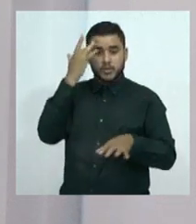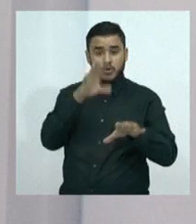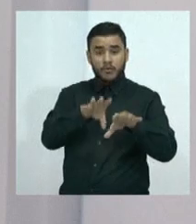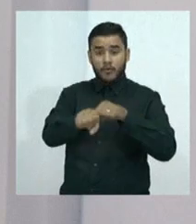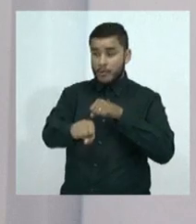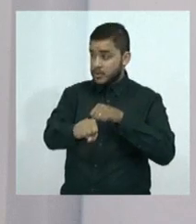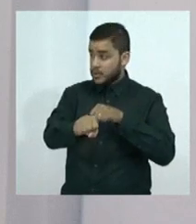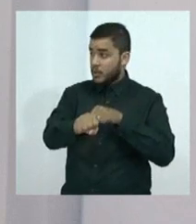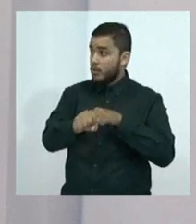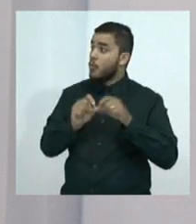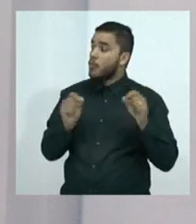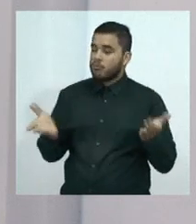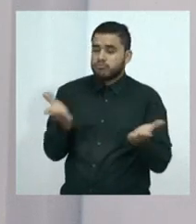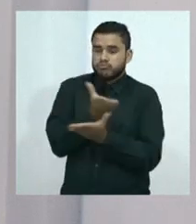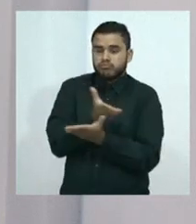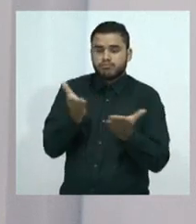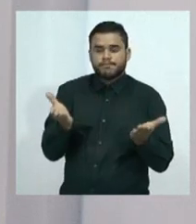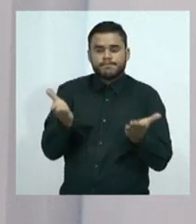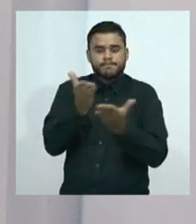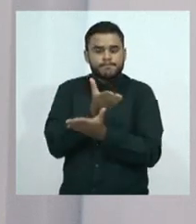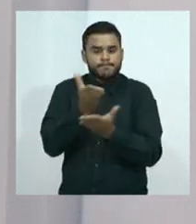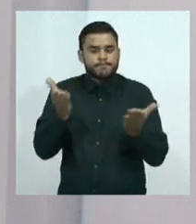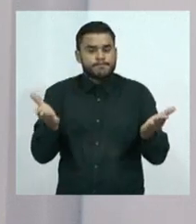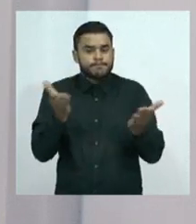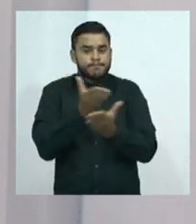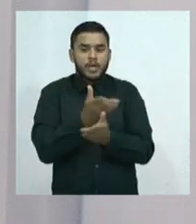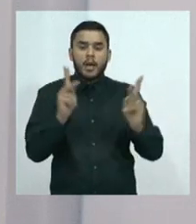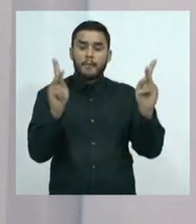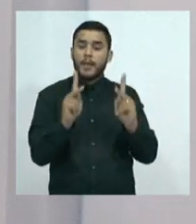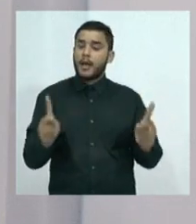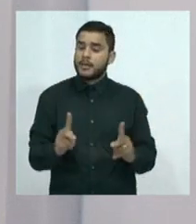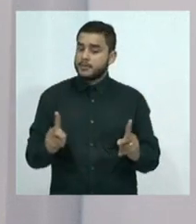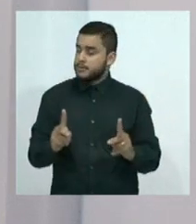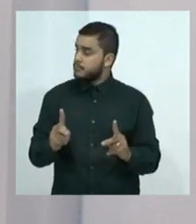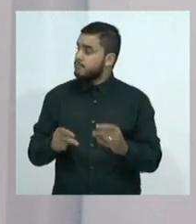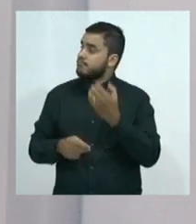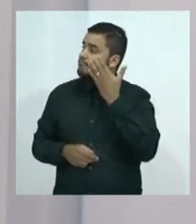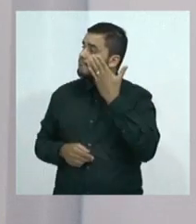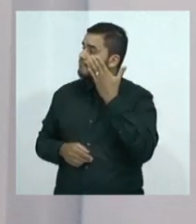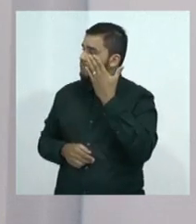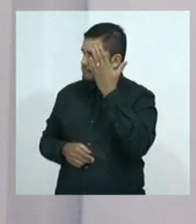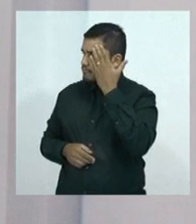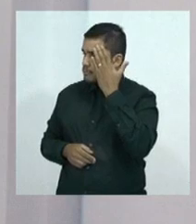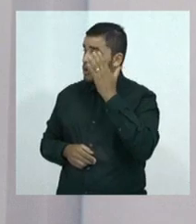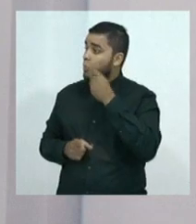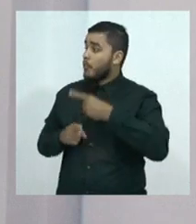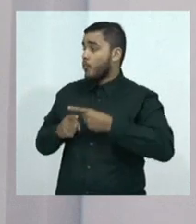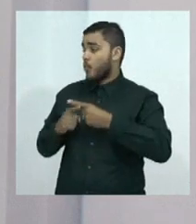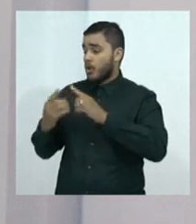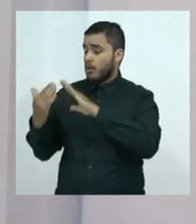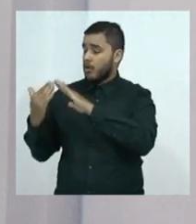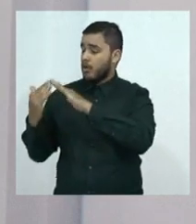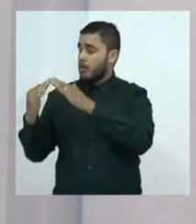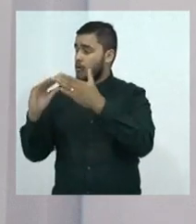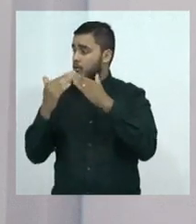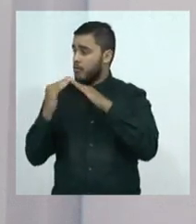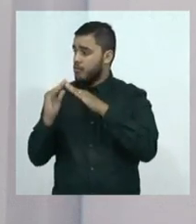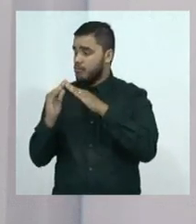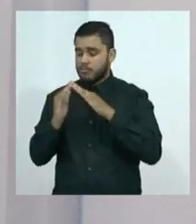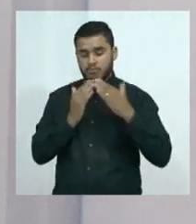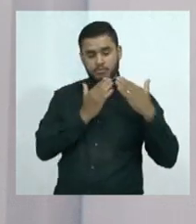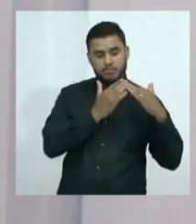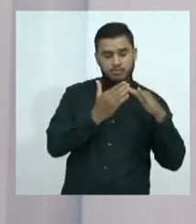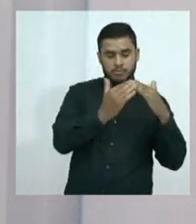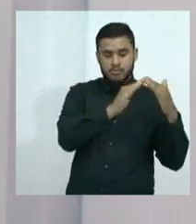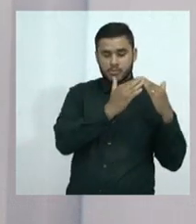Que é essa questão. A droga, ela promove um conflito, muitas vezes territorial, entre os dominantes desses